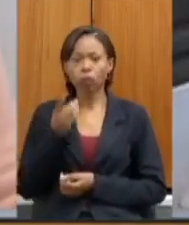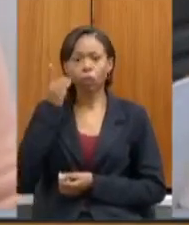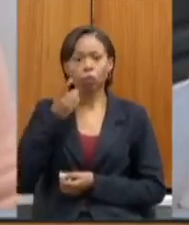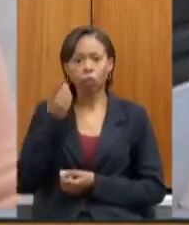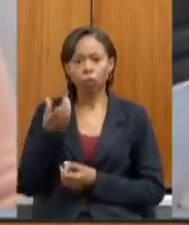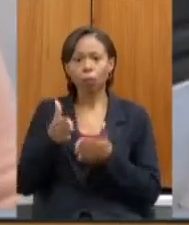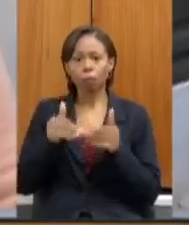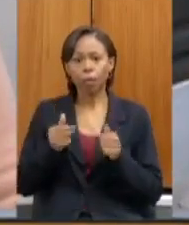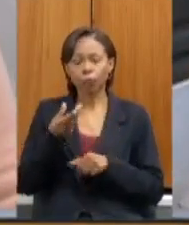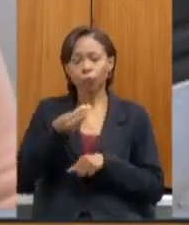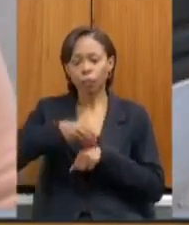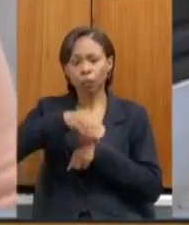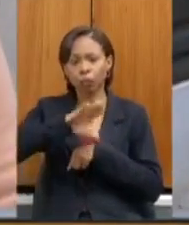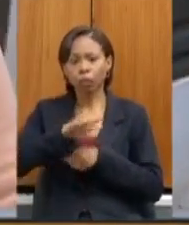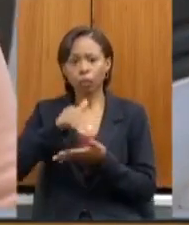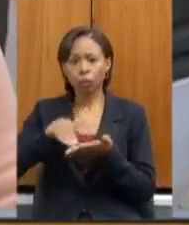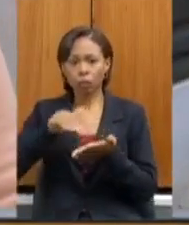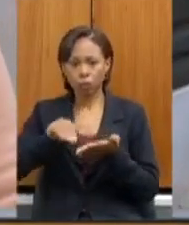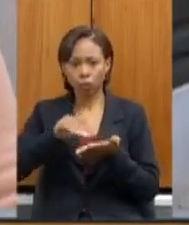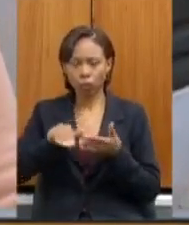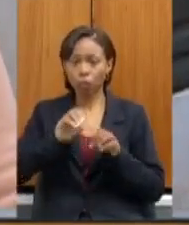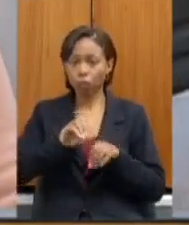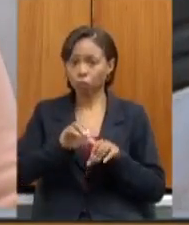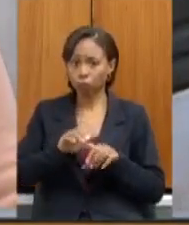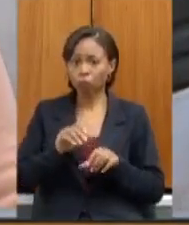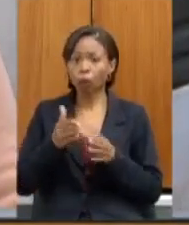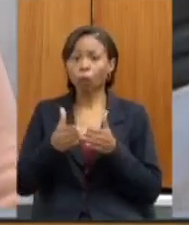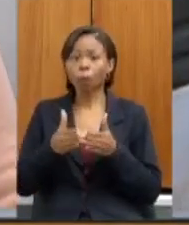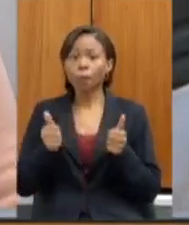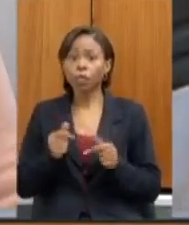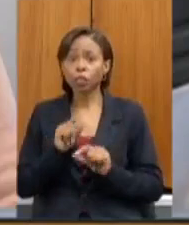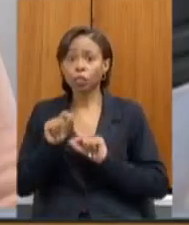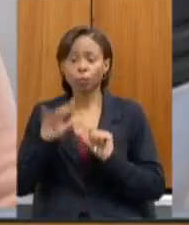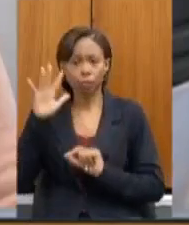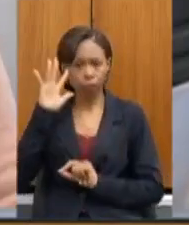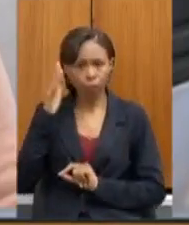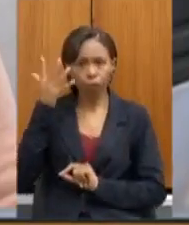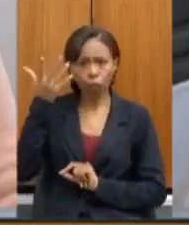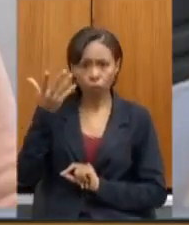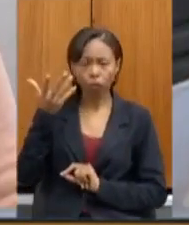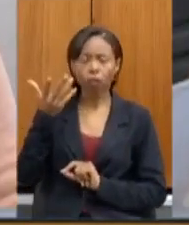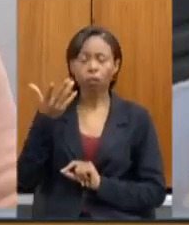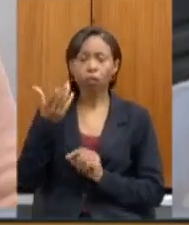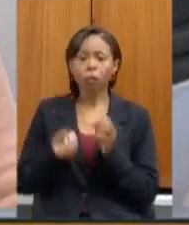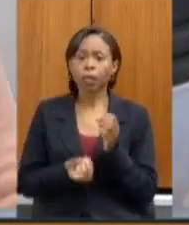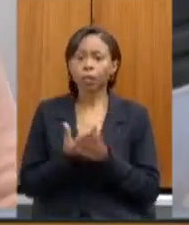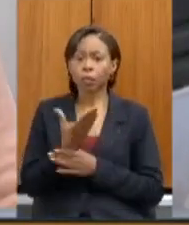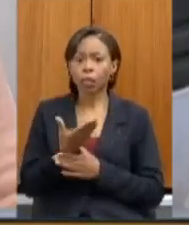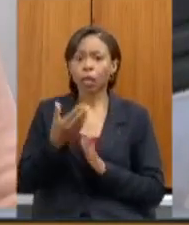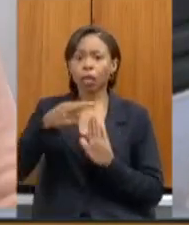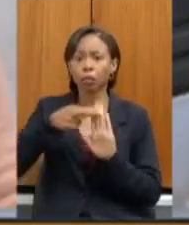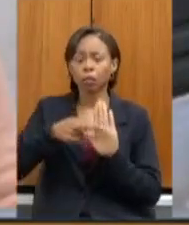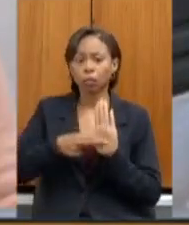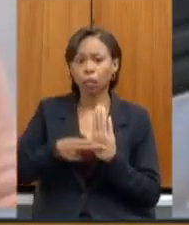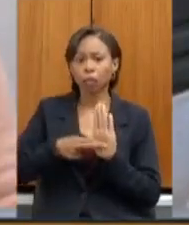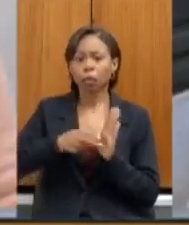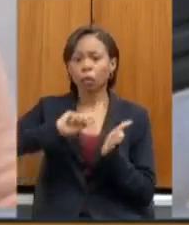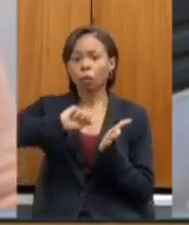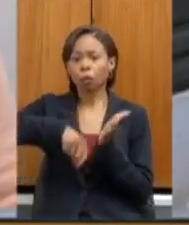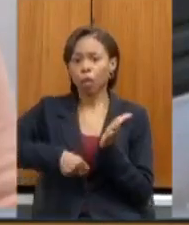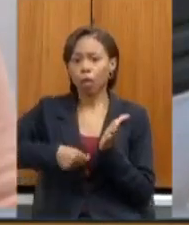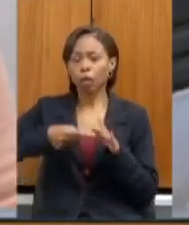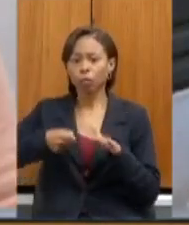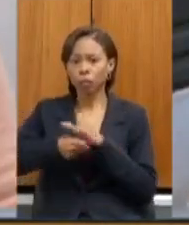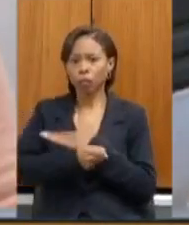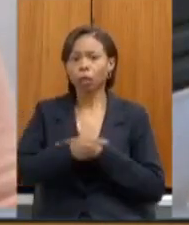que seja encaminhado à Secretaria de Estado da Educação um pedido de providências para que sejam adotados os critérios para a designação na função pública